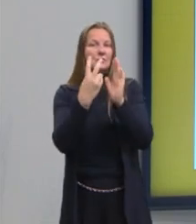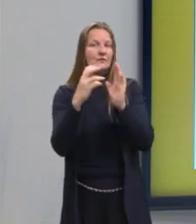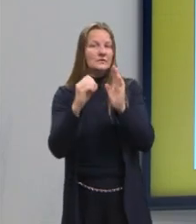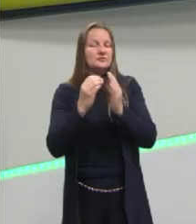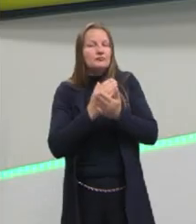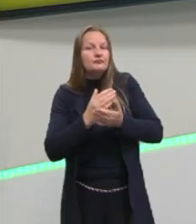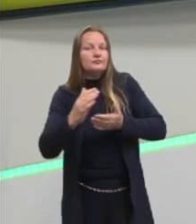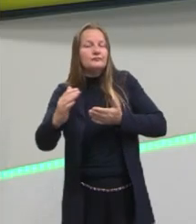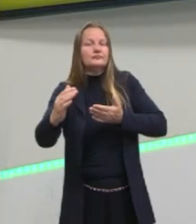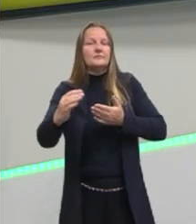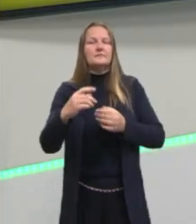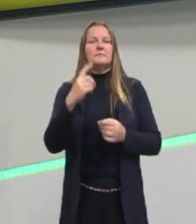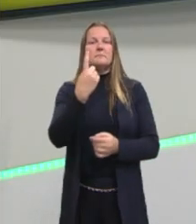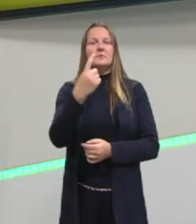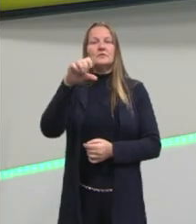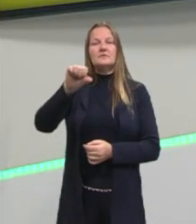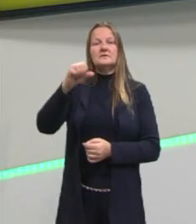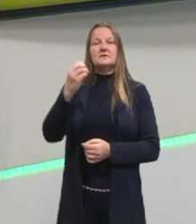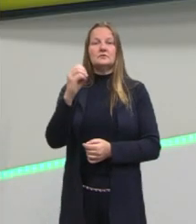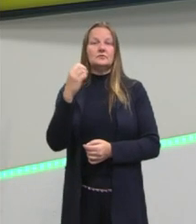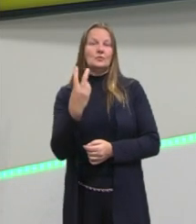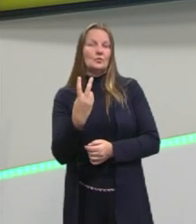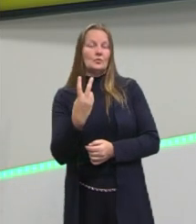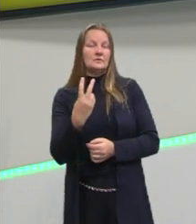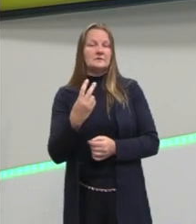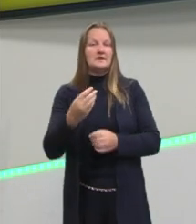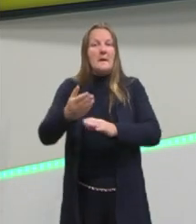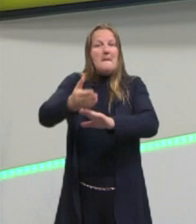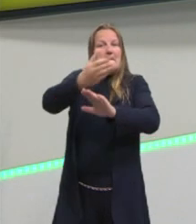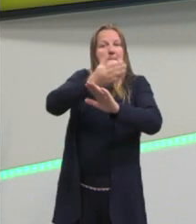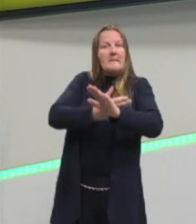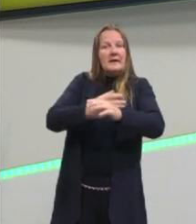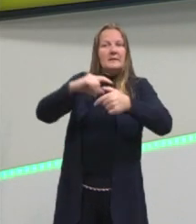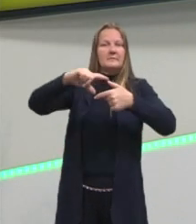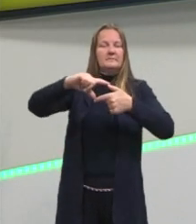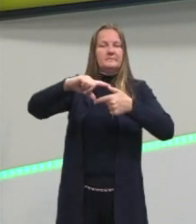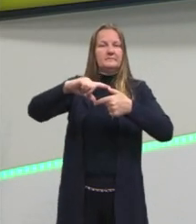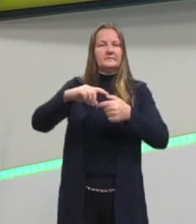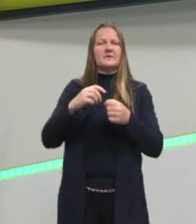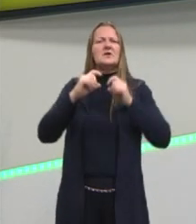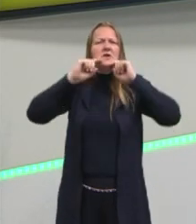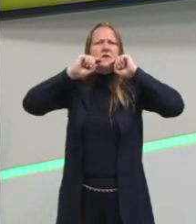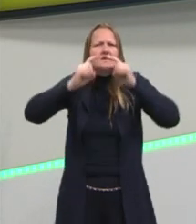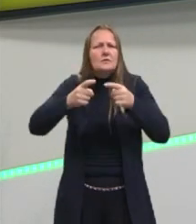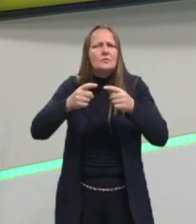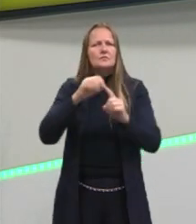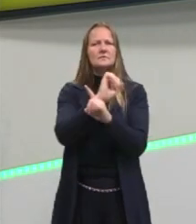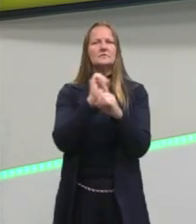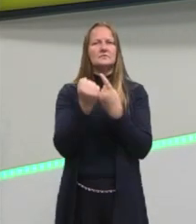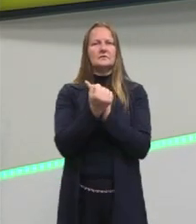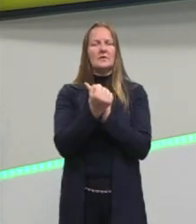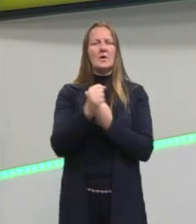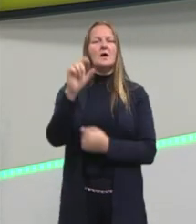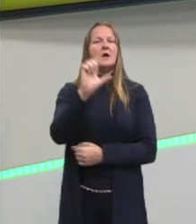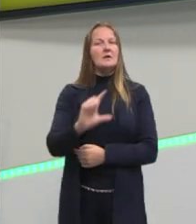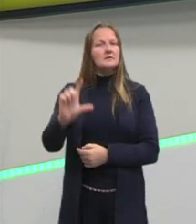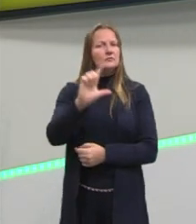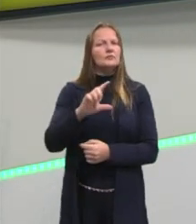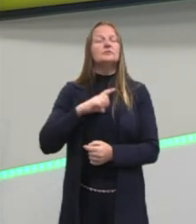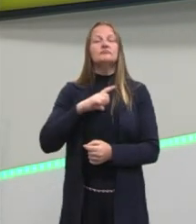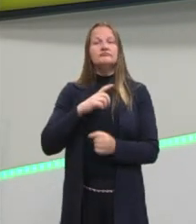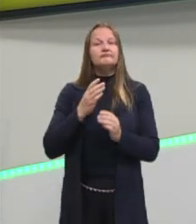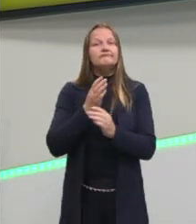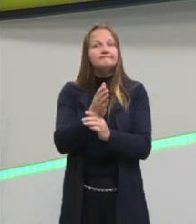falando, desde lá de 1902, quando eu falei sobre o pré-modernismo, sobre o quê? Sobre denúncia social. A literatura é esse